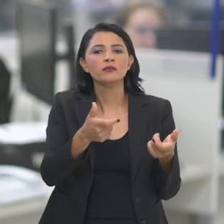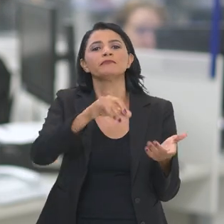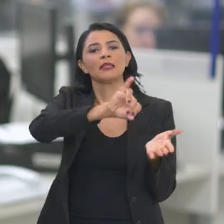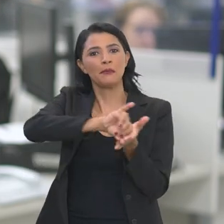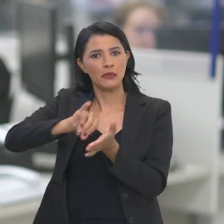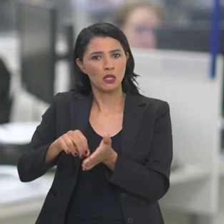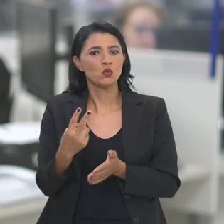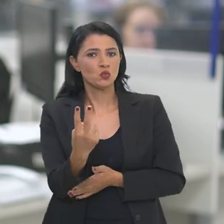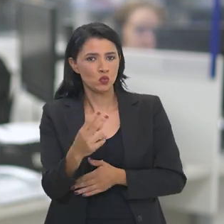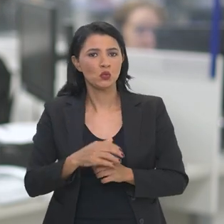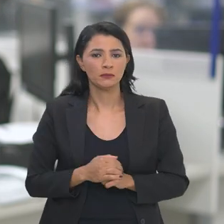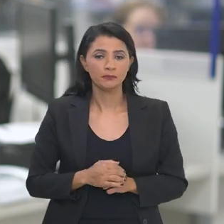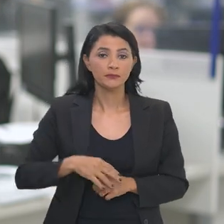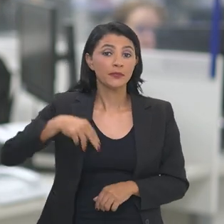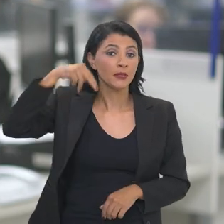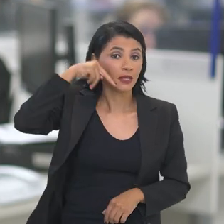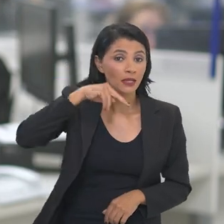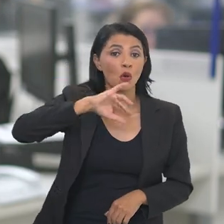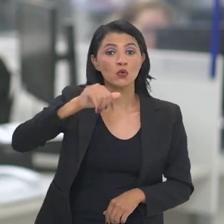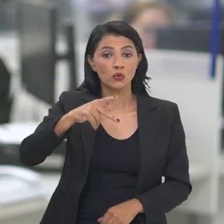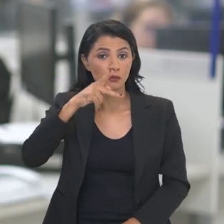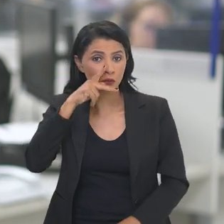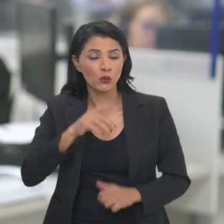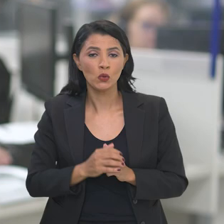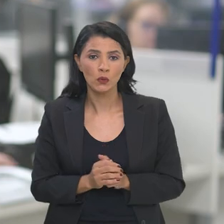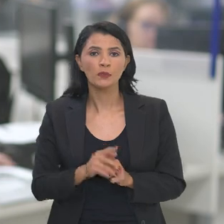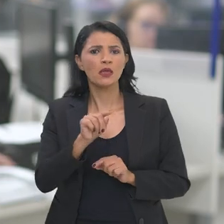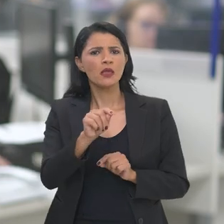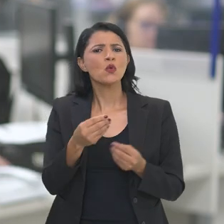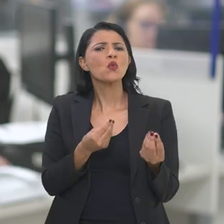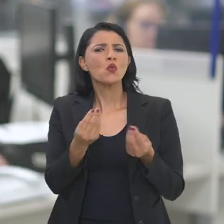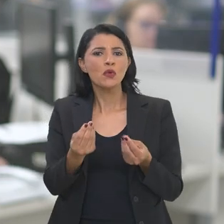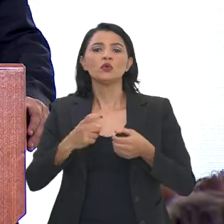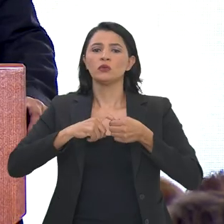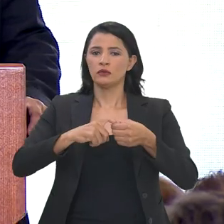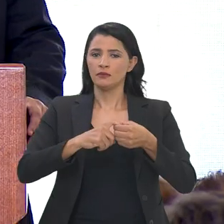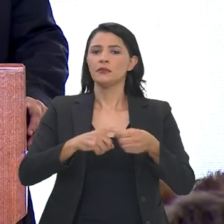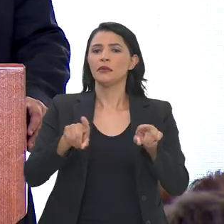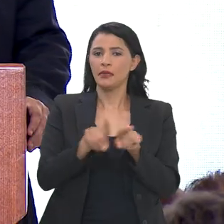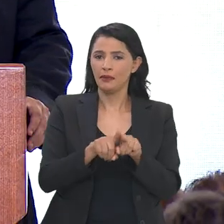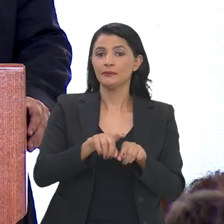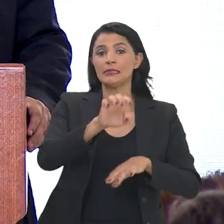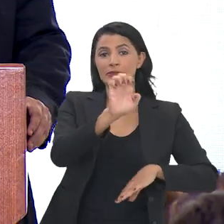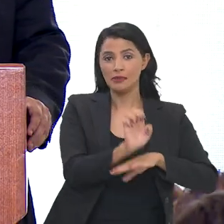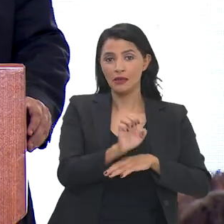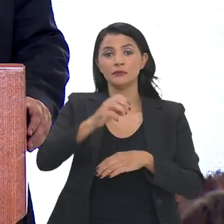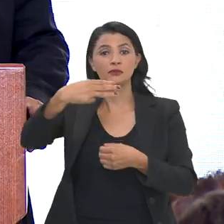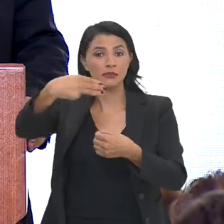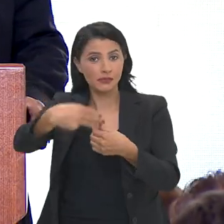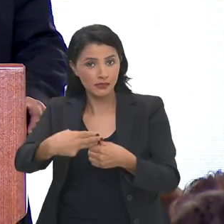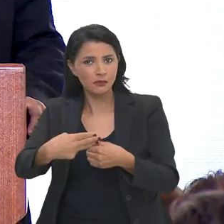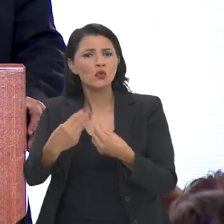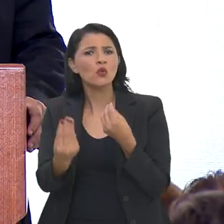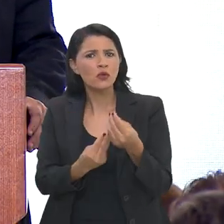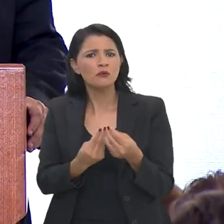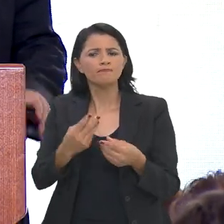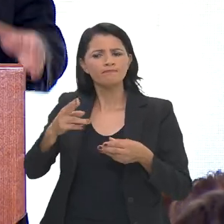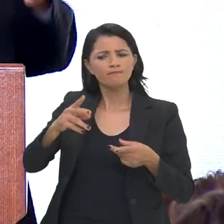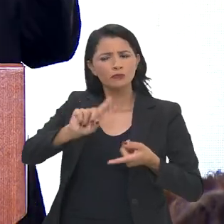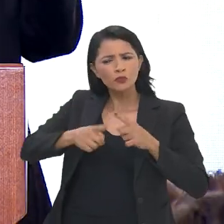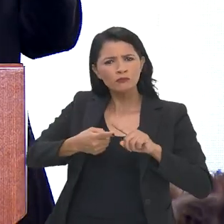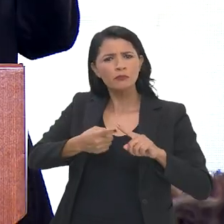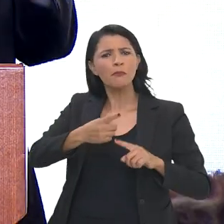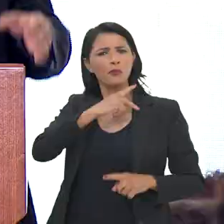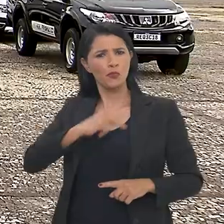programa em duas capitais do Nordeste, Natal e João Pessoa. A iniciativa é realizada em parceria com estados e municípios